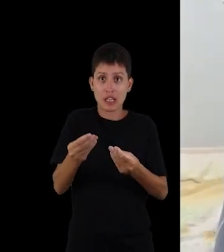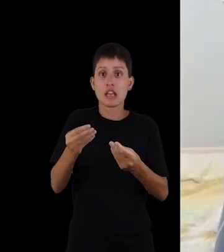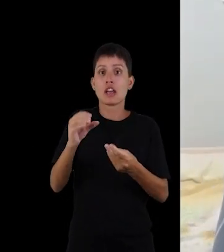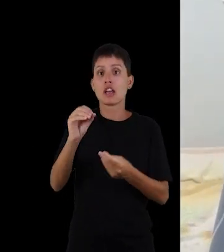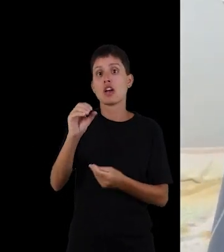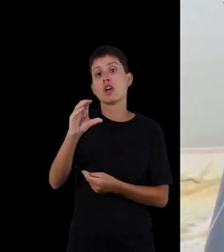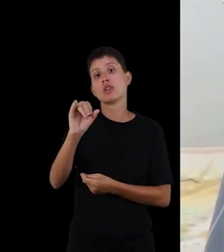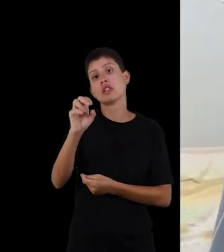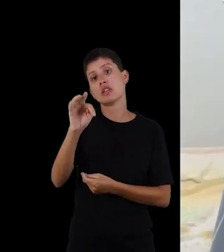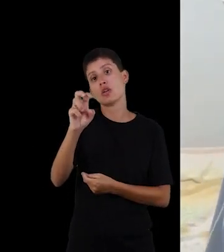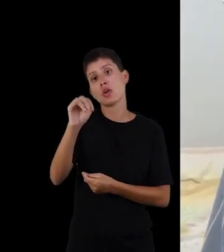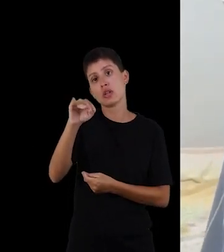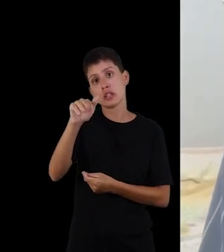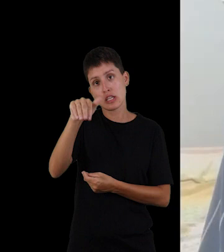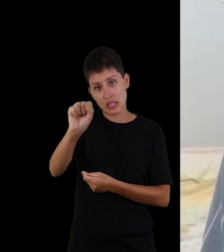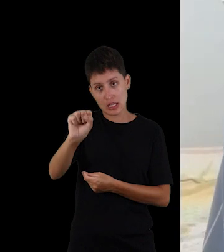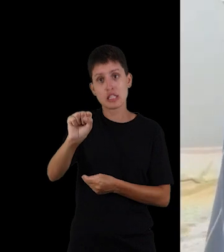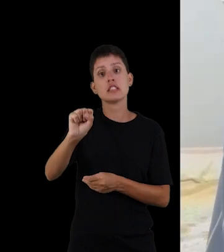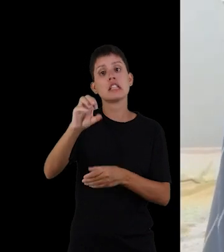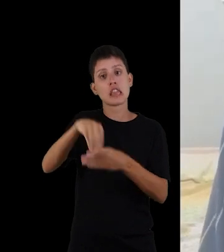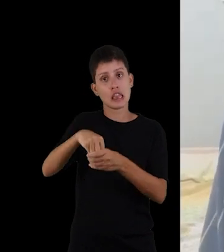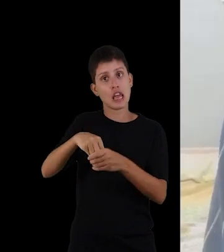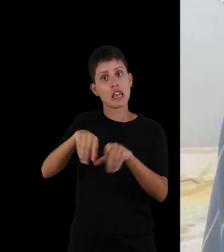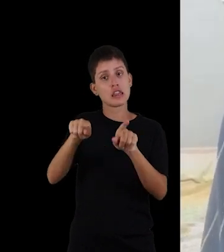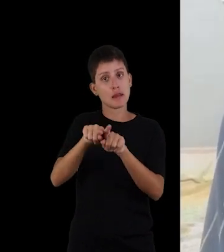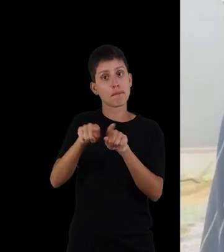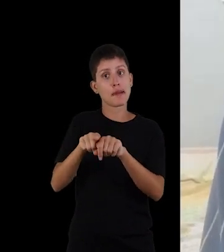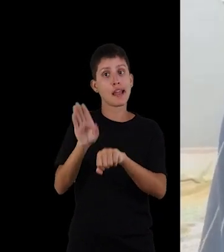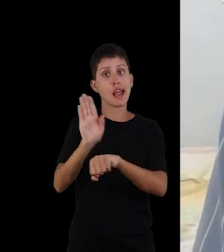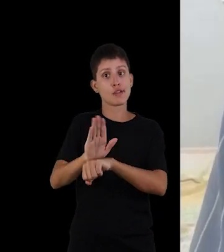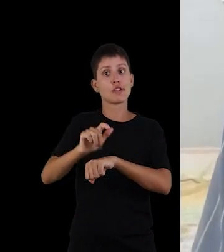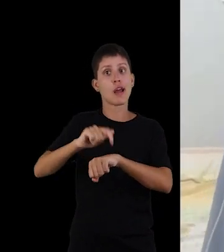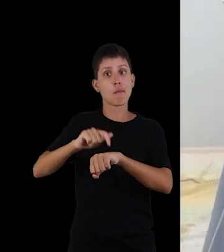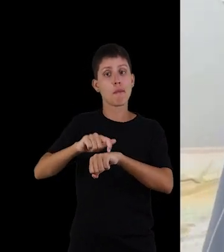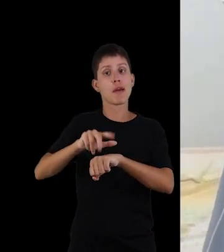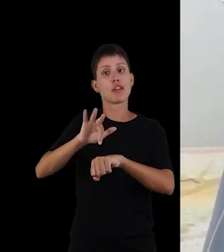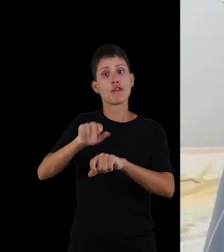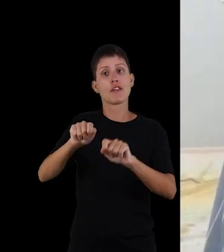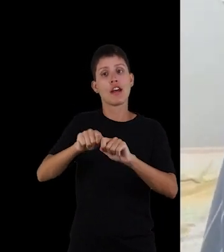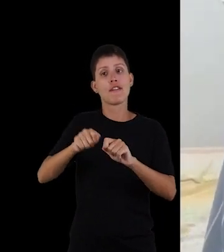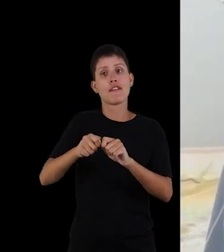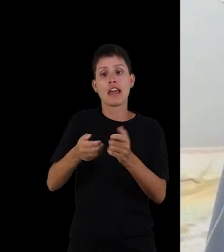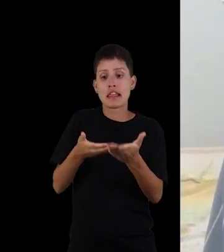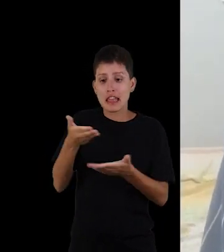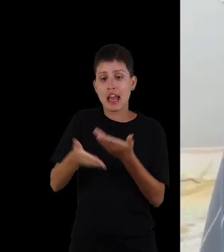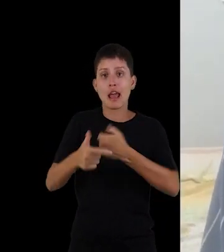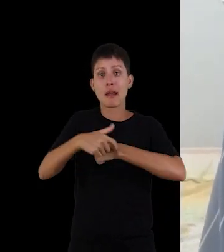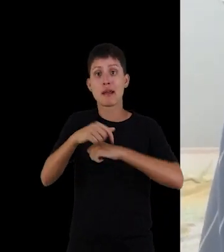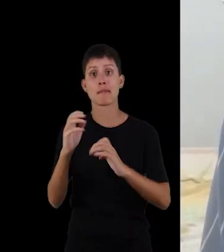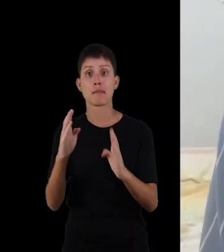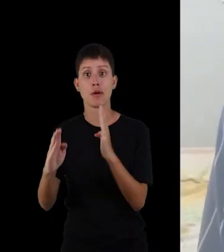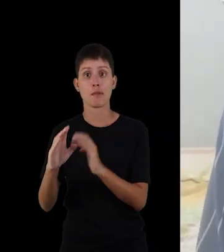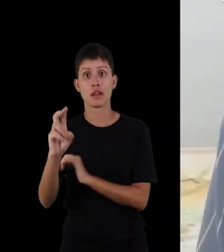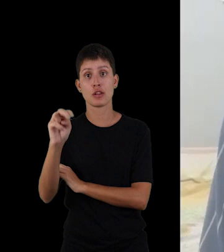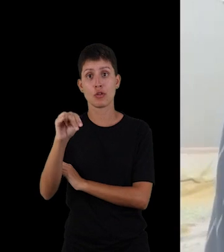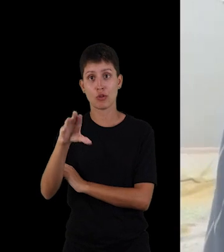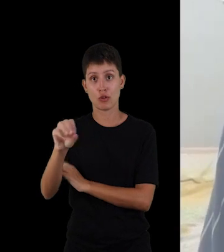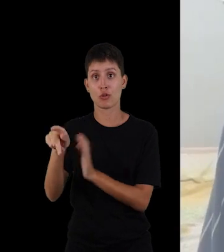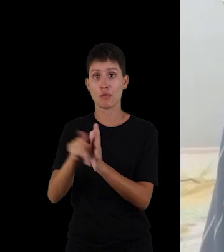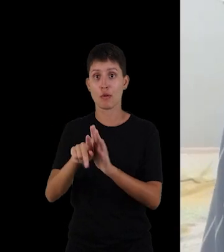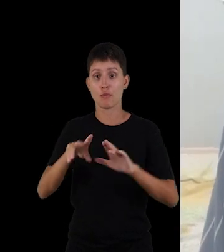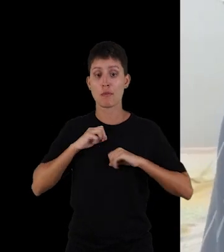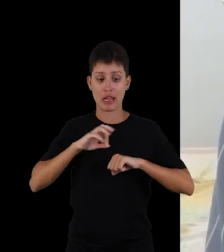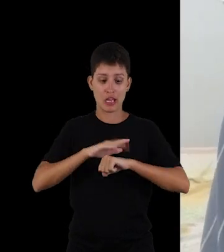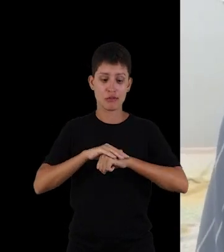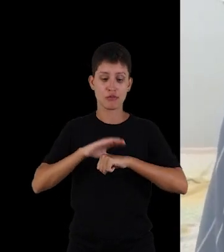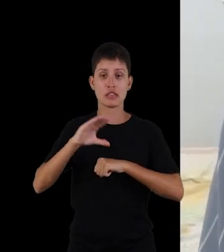presença desse inibidor, estimulou a liberar a produção de citocinas, que podem ser bastante importantes, frente à